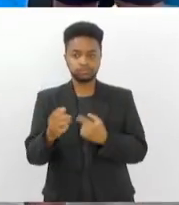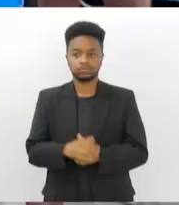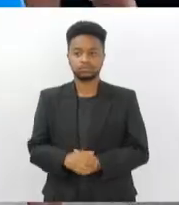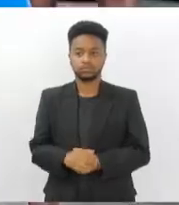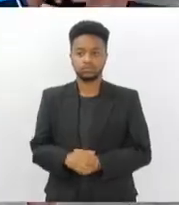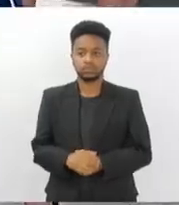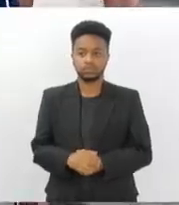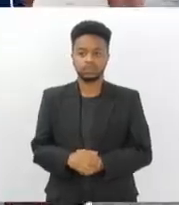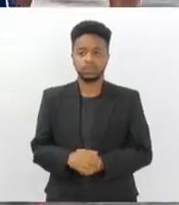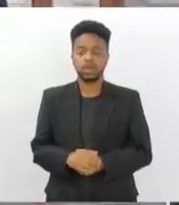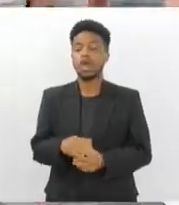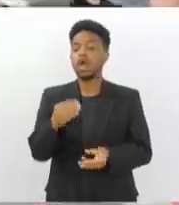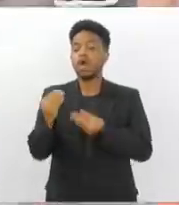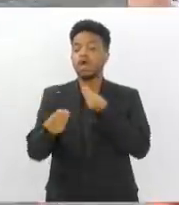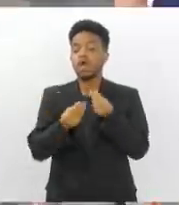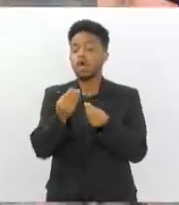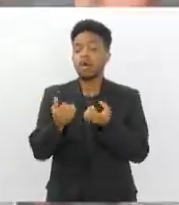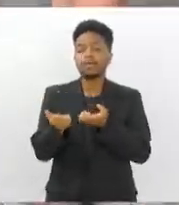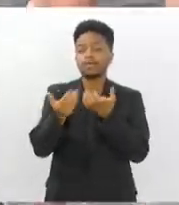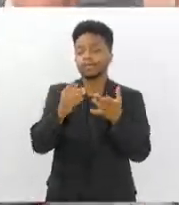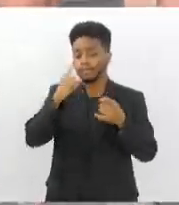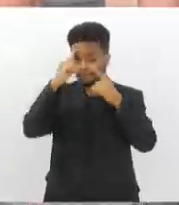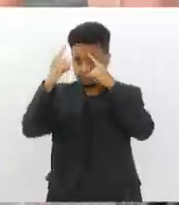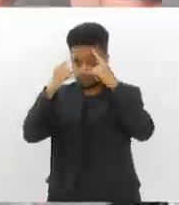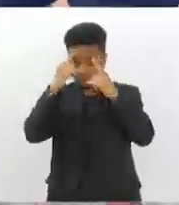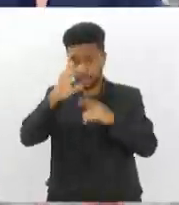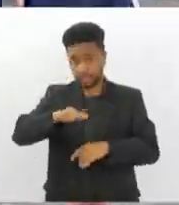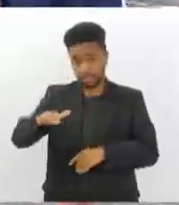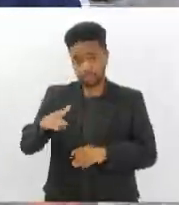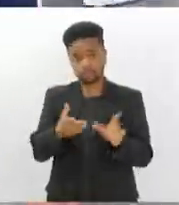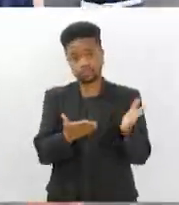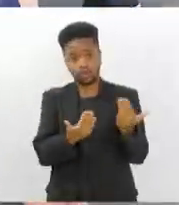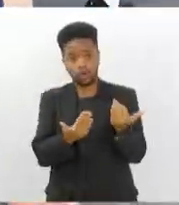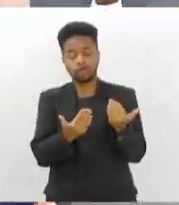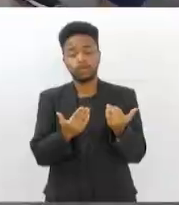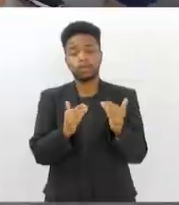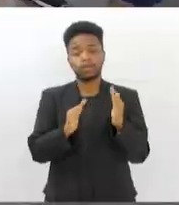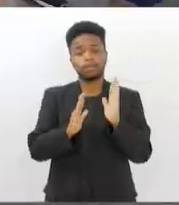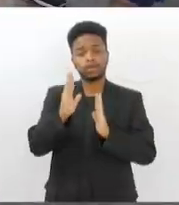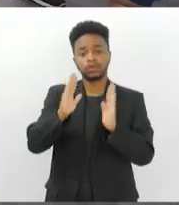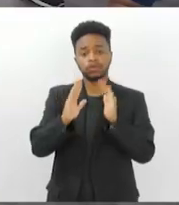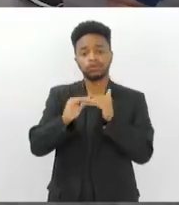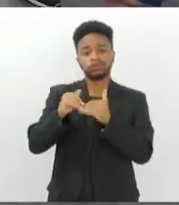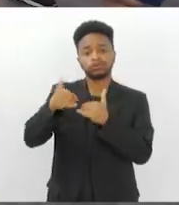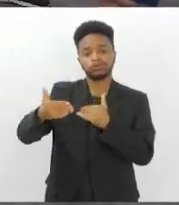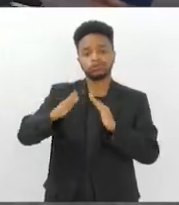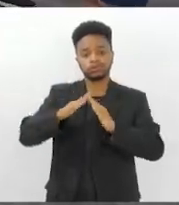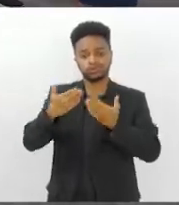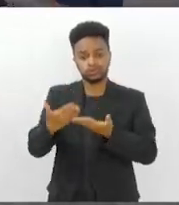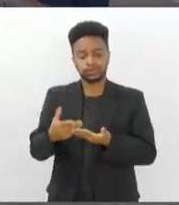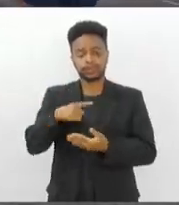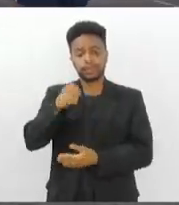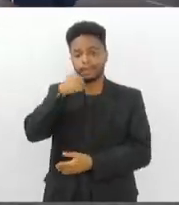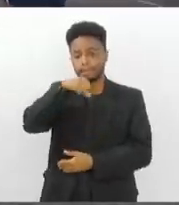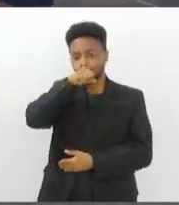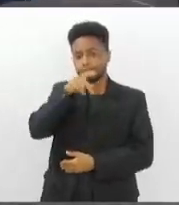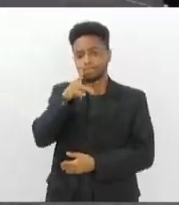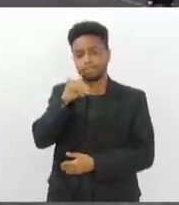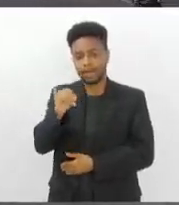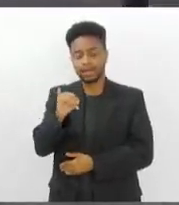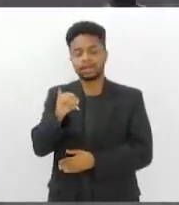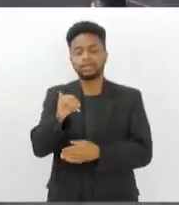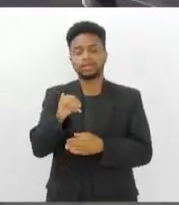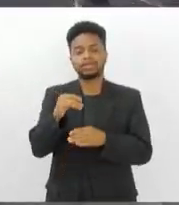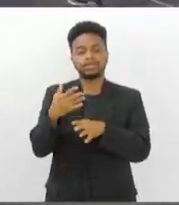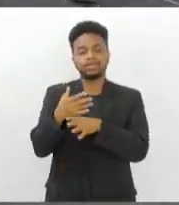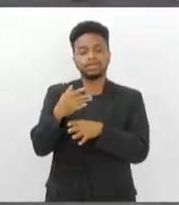ocupar criativamente crianças e jovens fora do horário escolar? Mães e pais da Cidade de Deus e do Caju podem